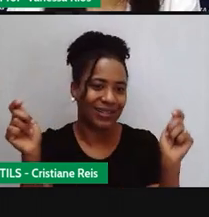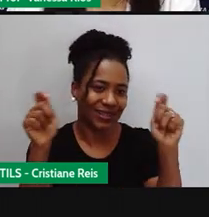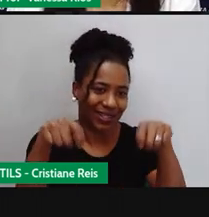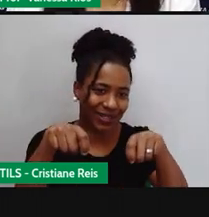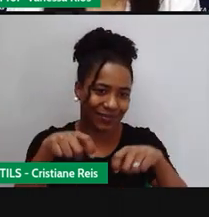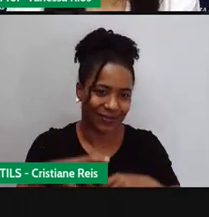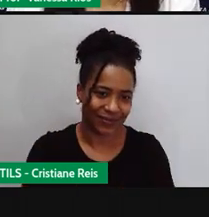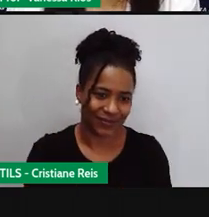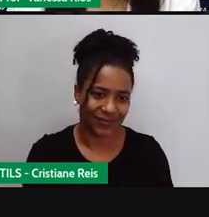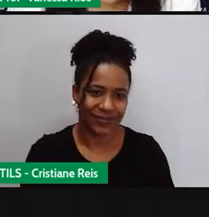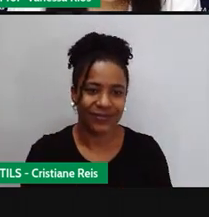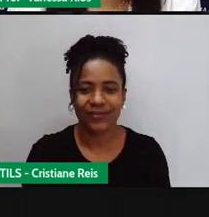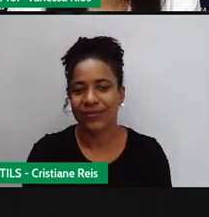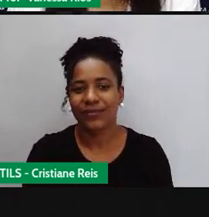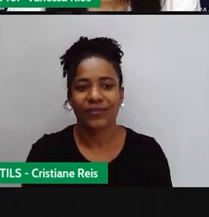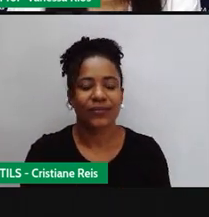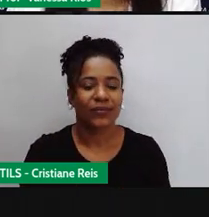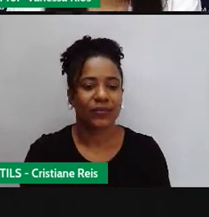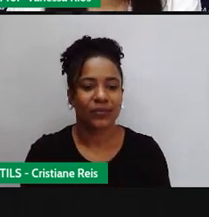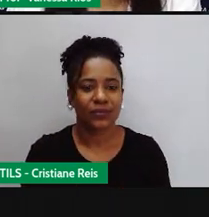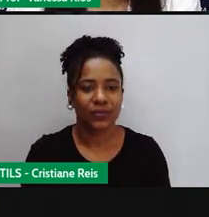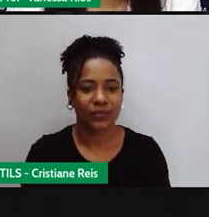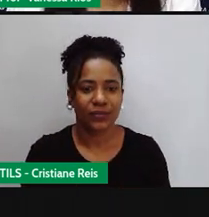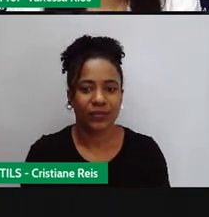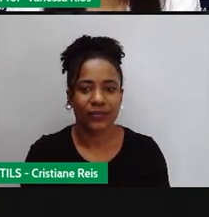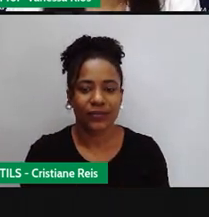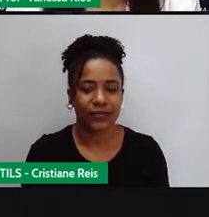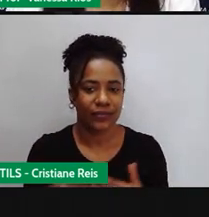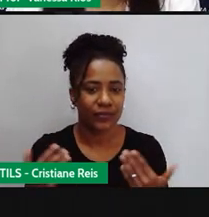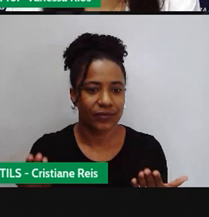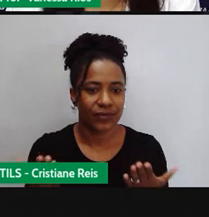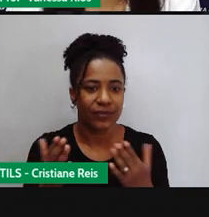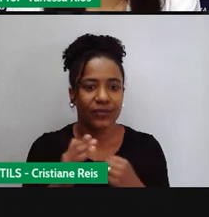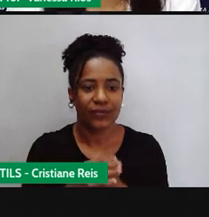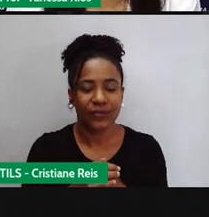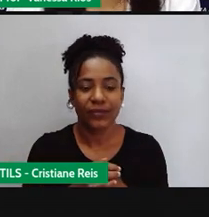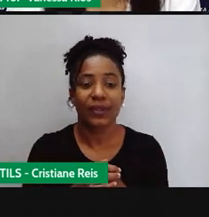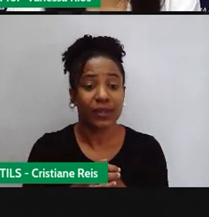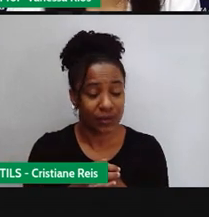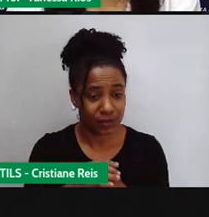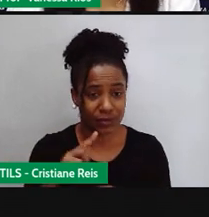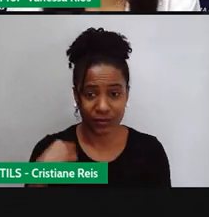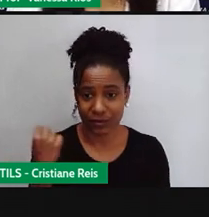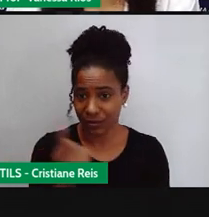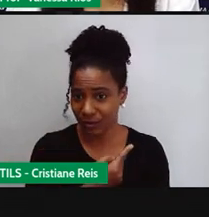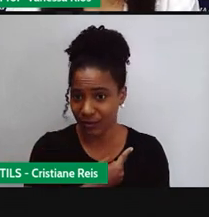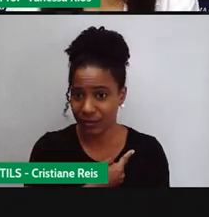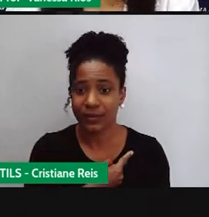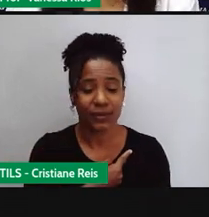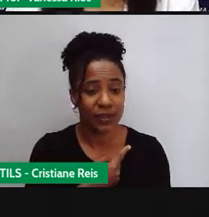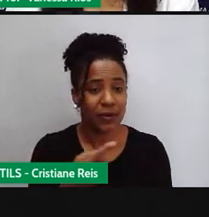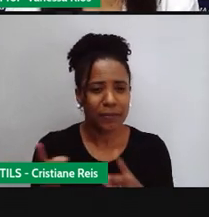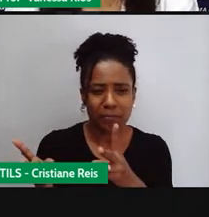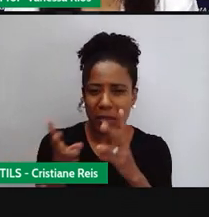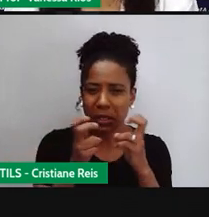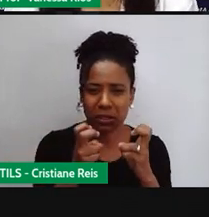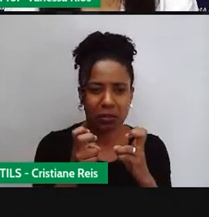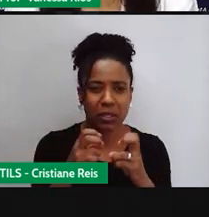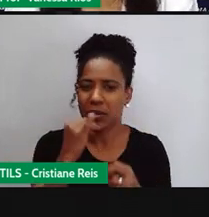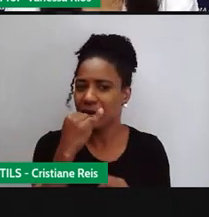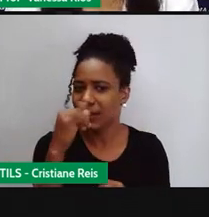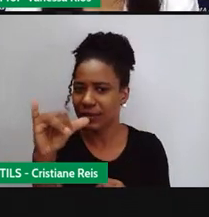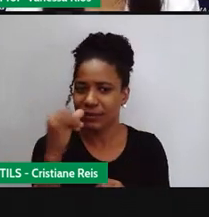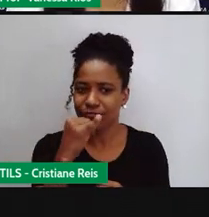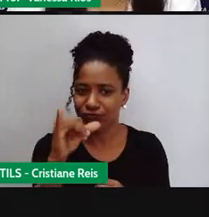energia solar. O que a gente pode, assim, observar em relação a esses tipos de energia quando elas